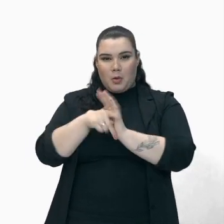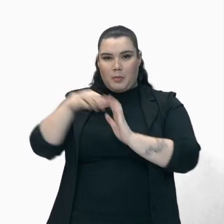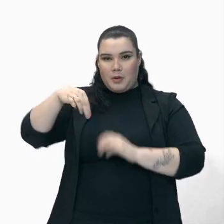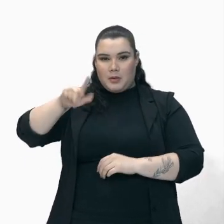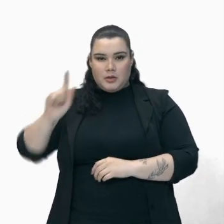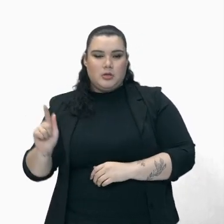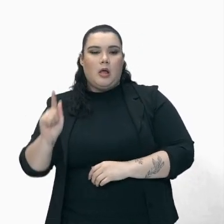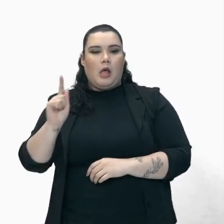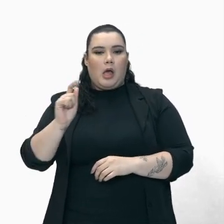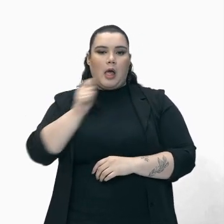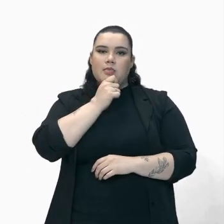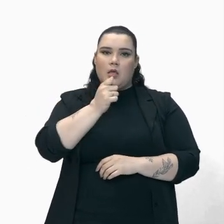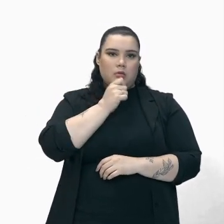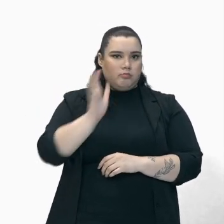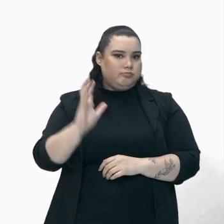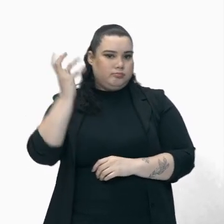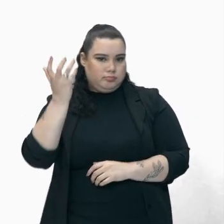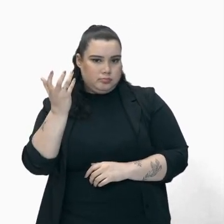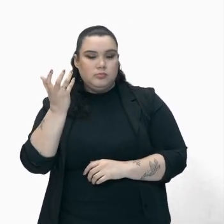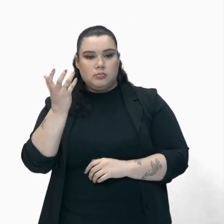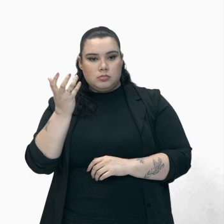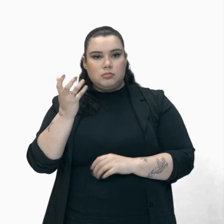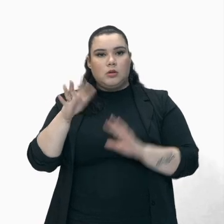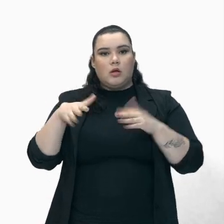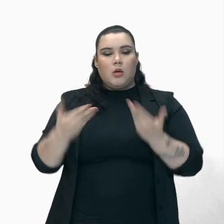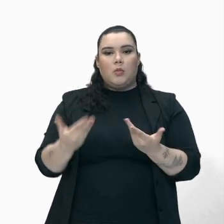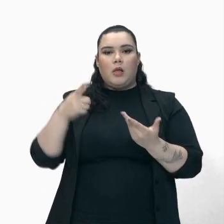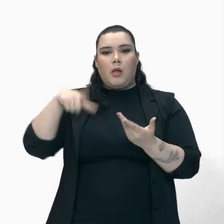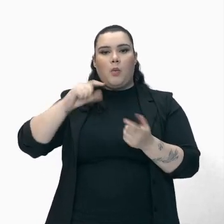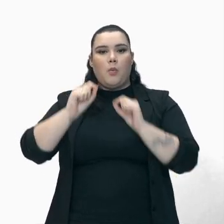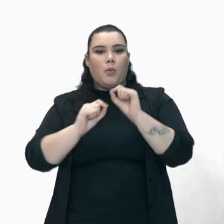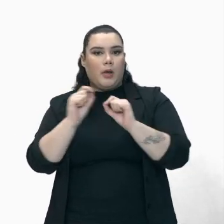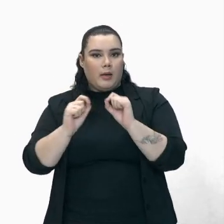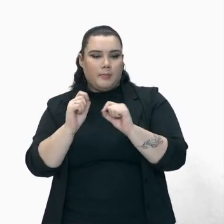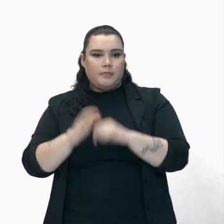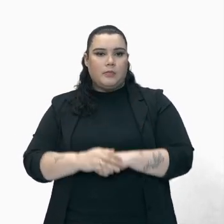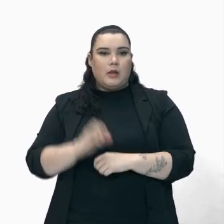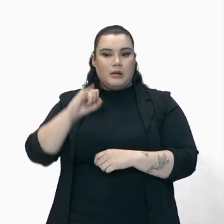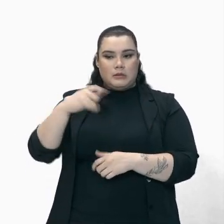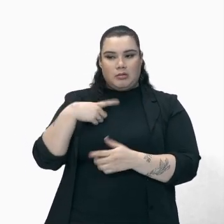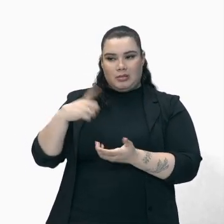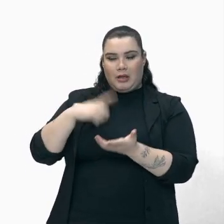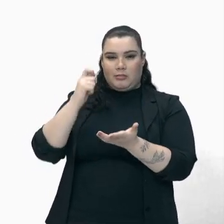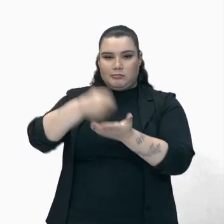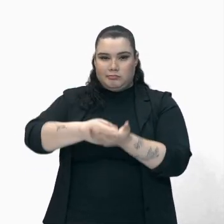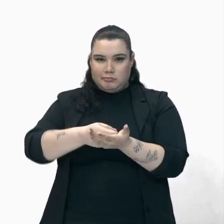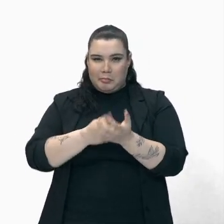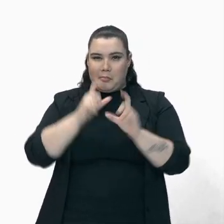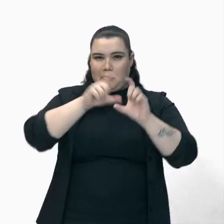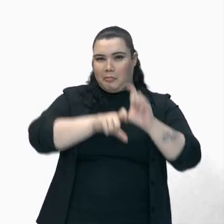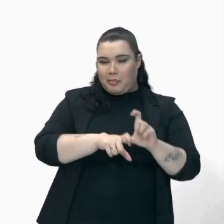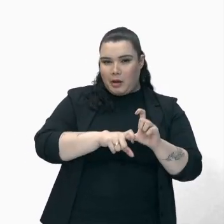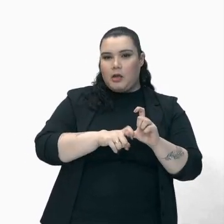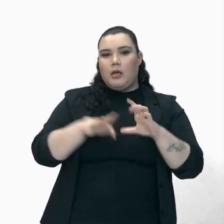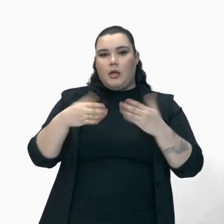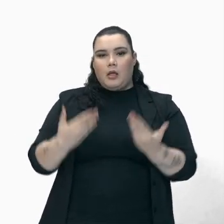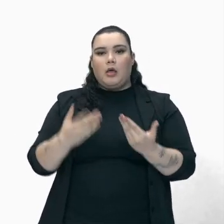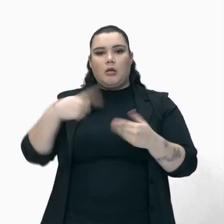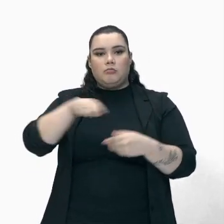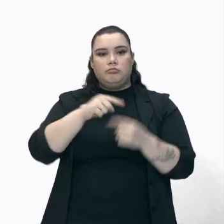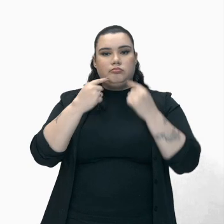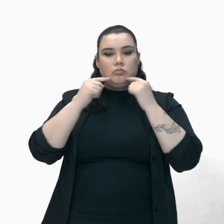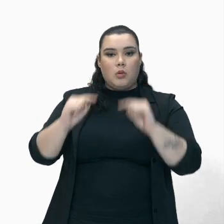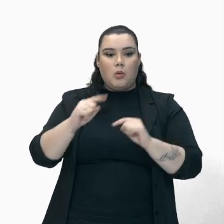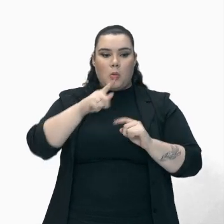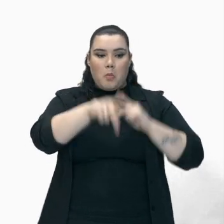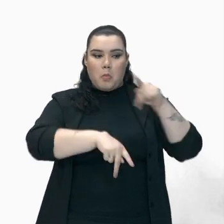Em troca do perdão De suas dívidas Renunciaram a revolta Denunciaram Perdão